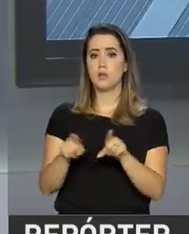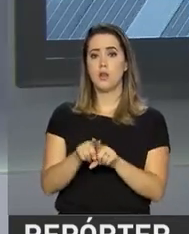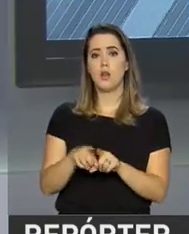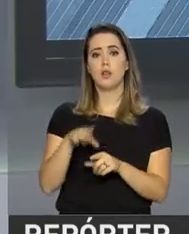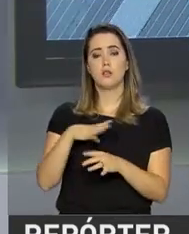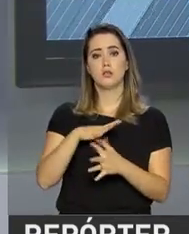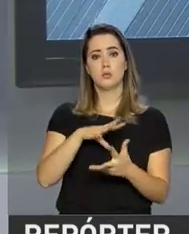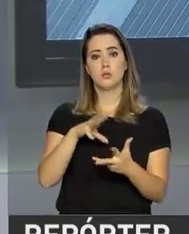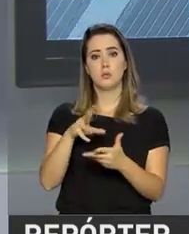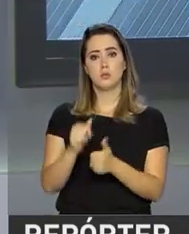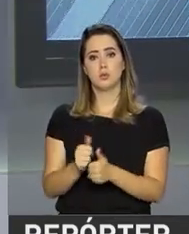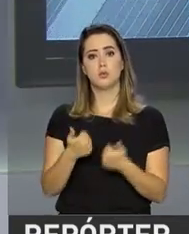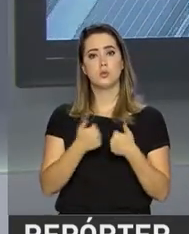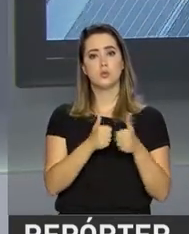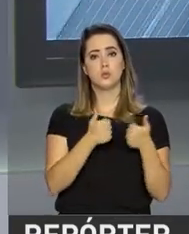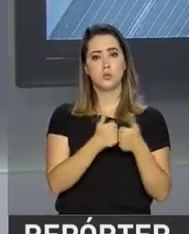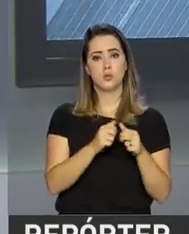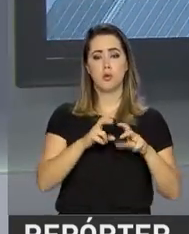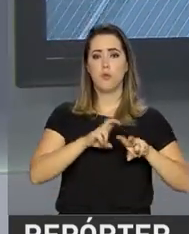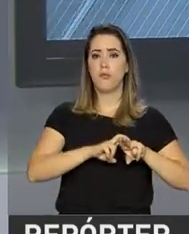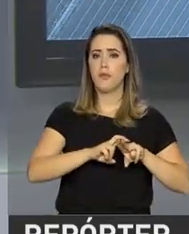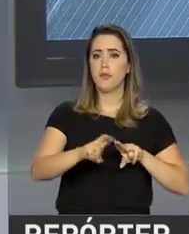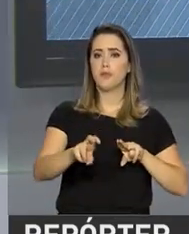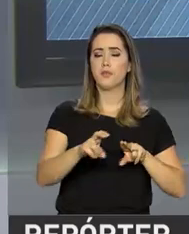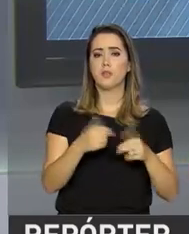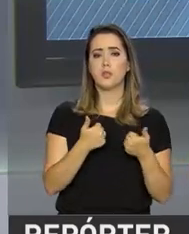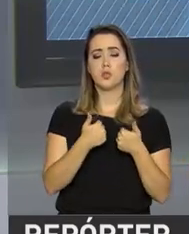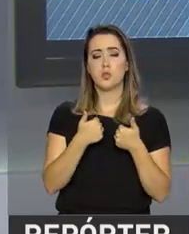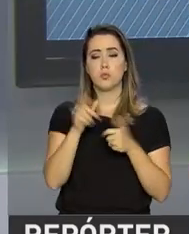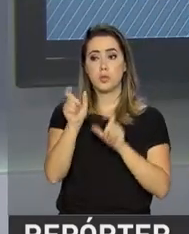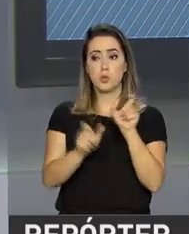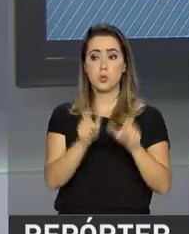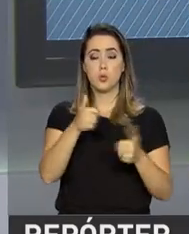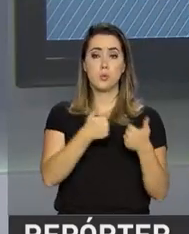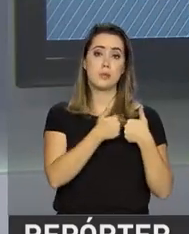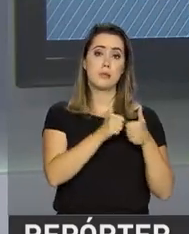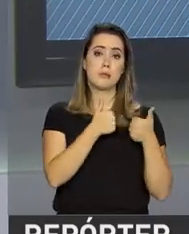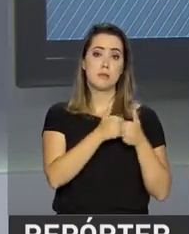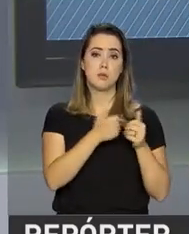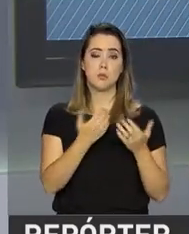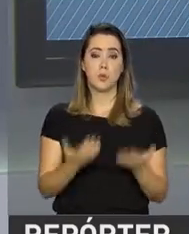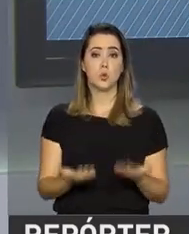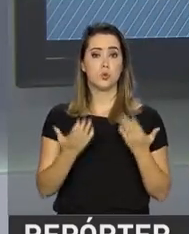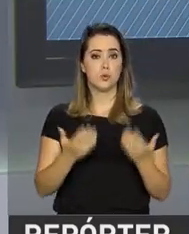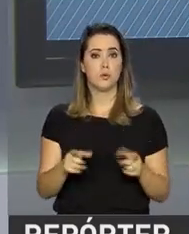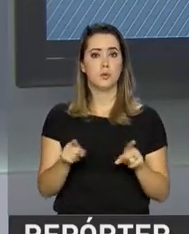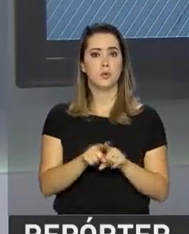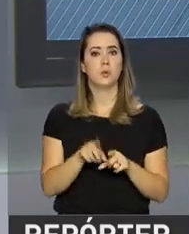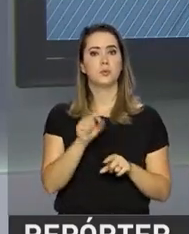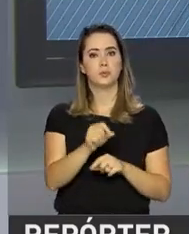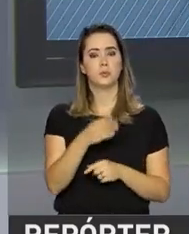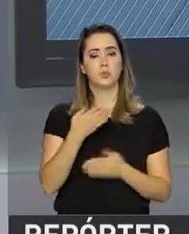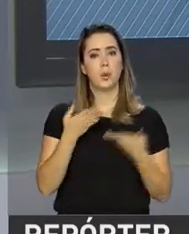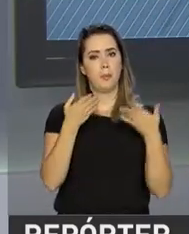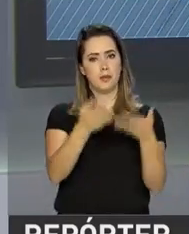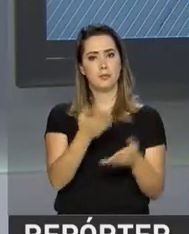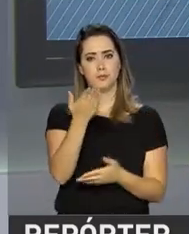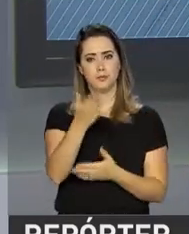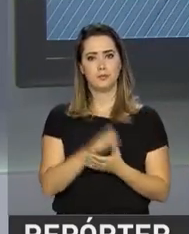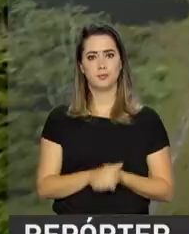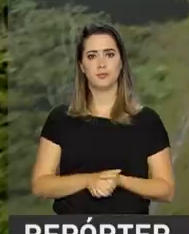de passageiros, transporte ferroviário de passageiros e cargas e rodovias federais concedidas. Participe você também!